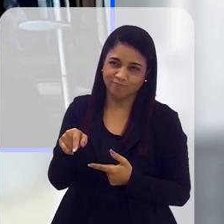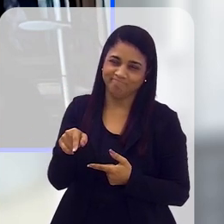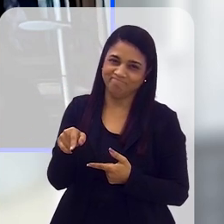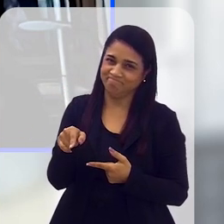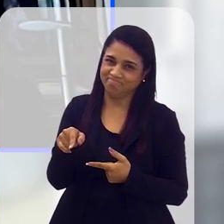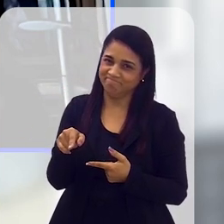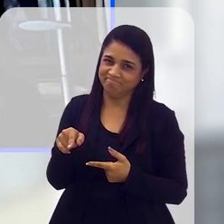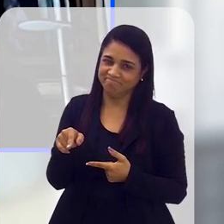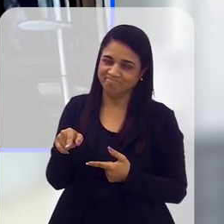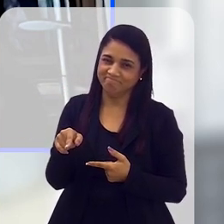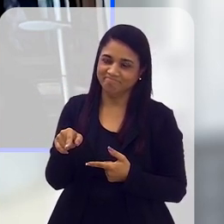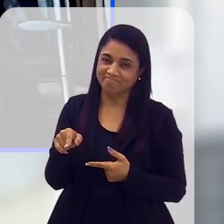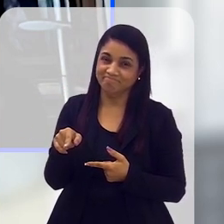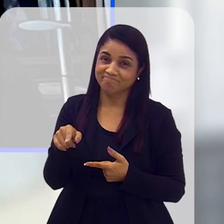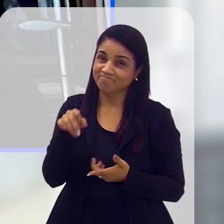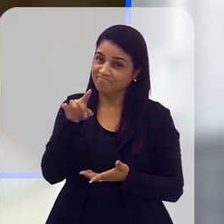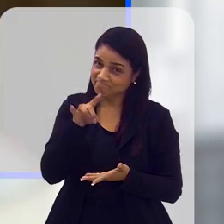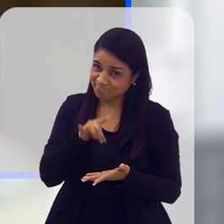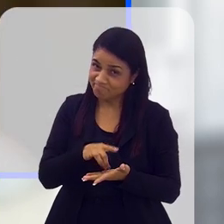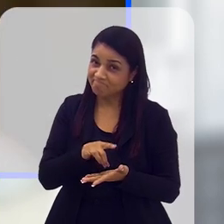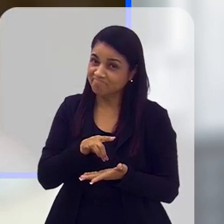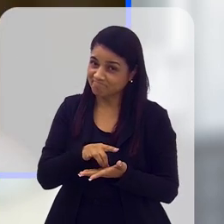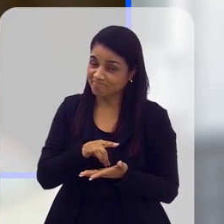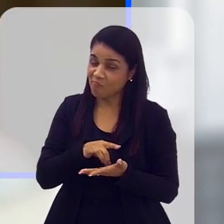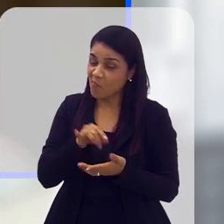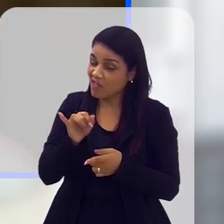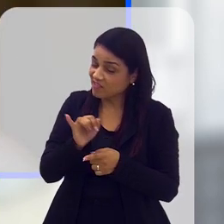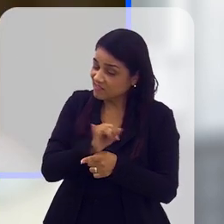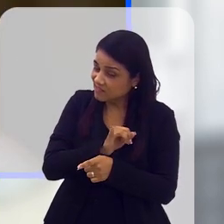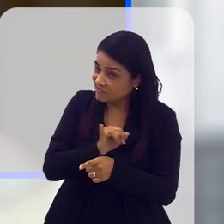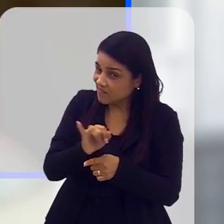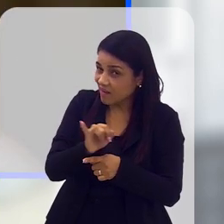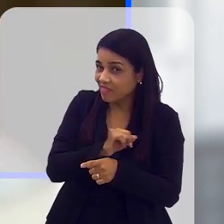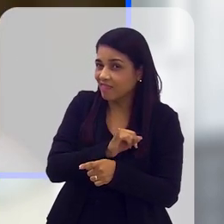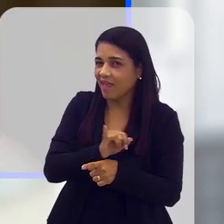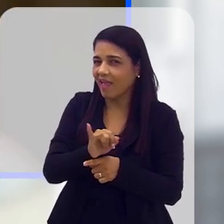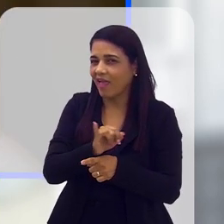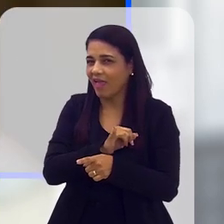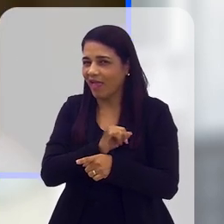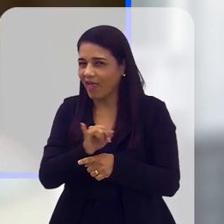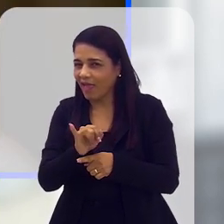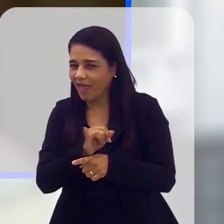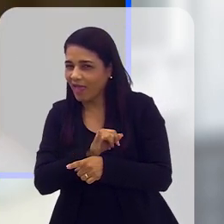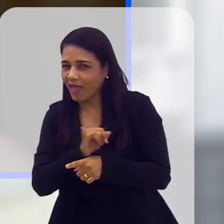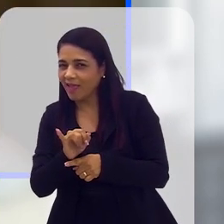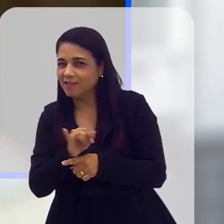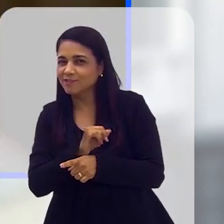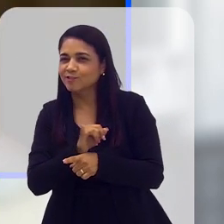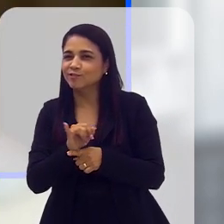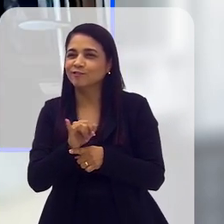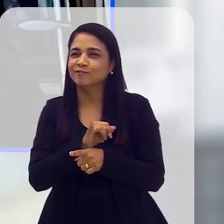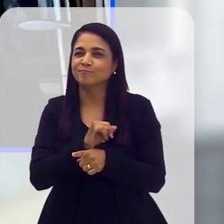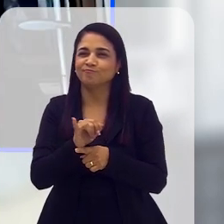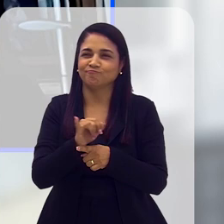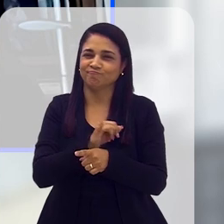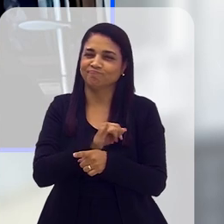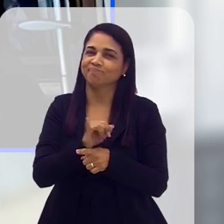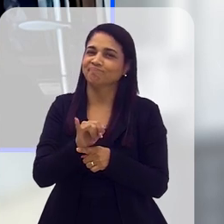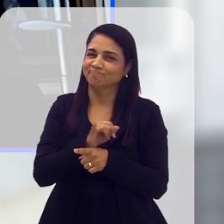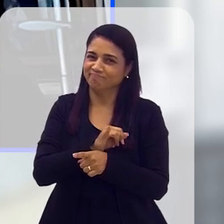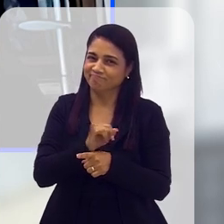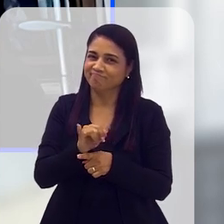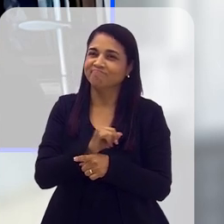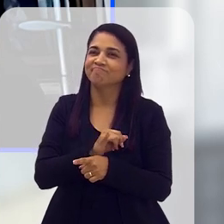ela é, porque o carro elétrico, na verdade, ele é uma alternativa que implica uma